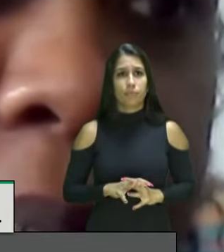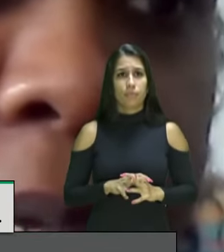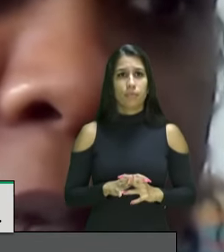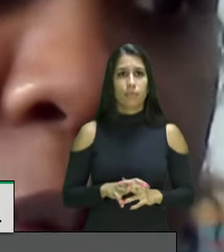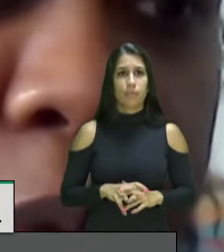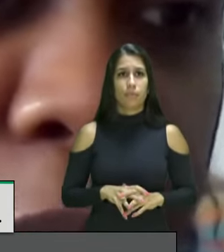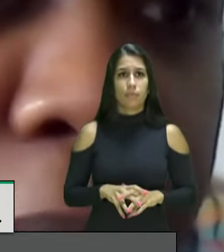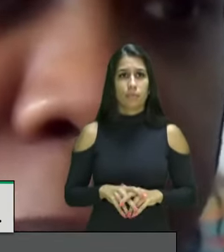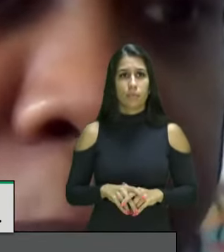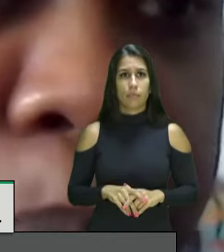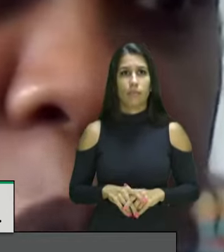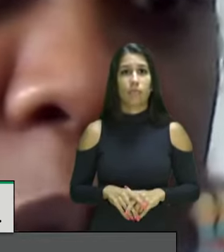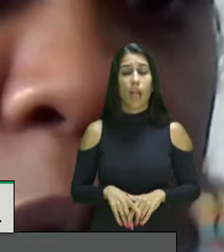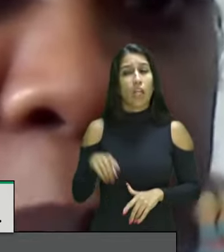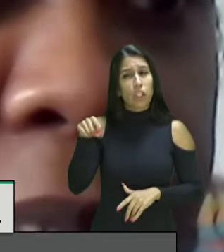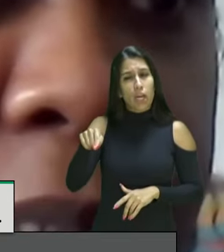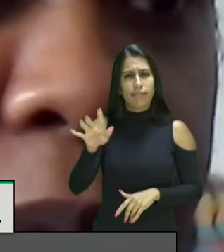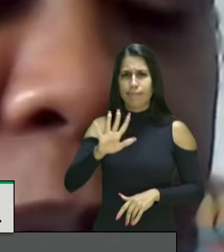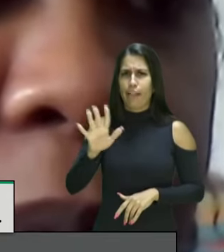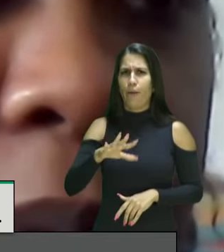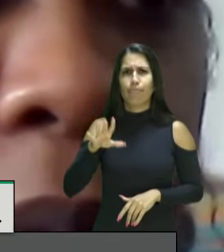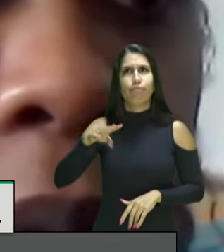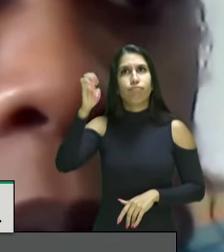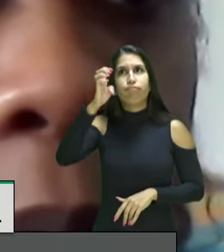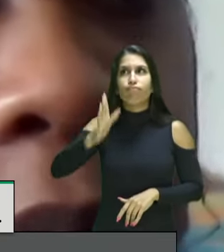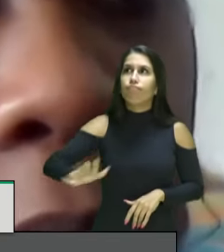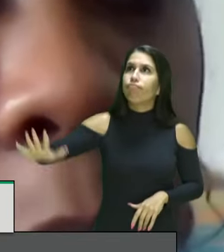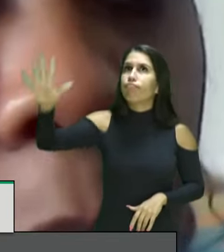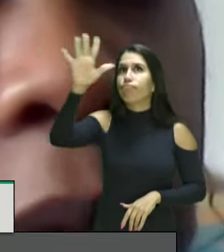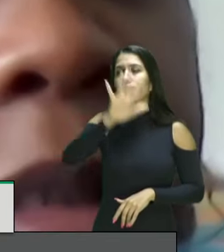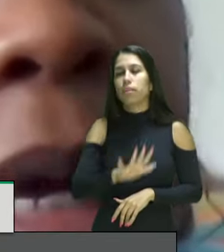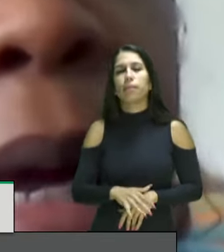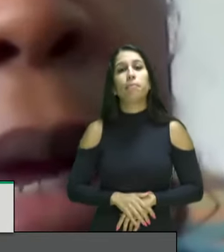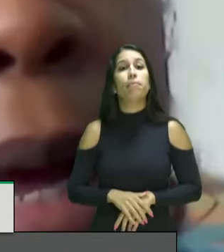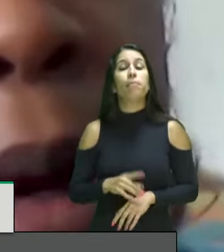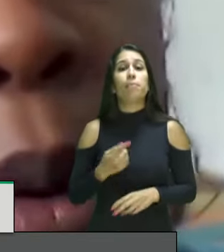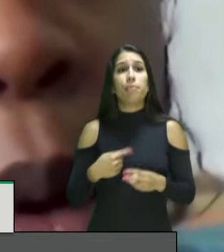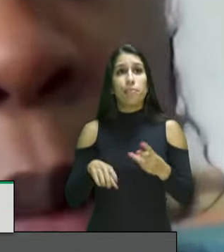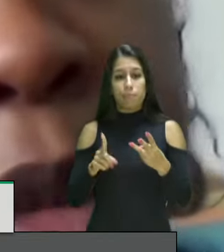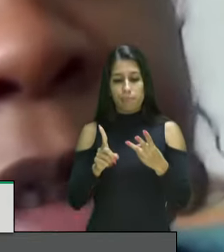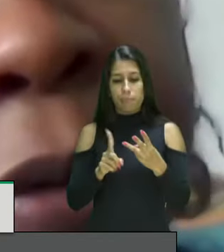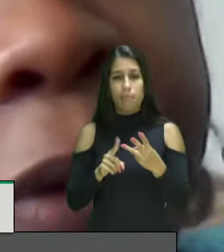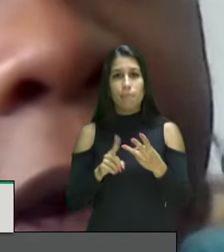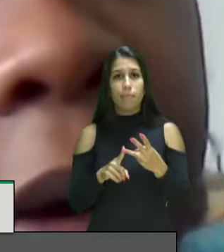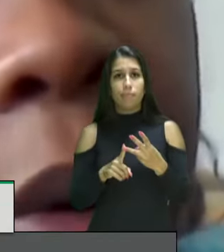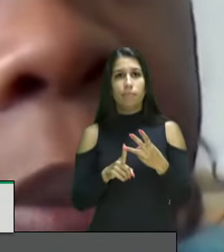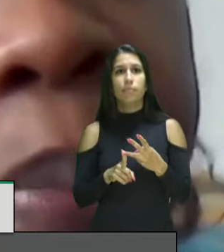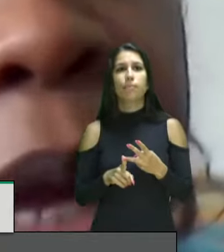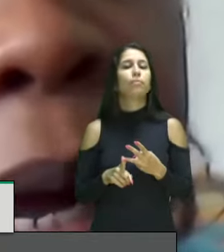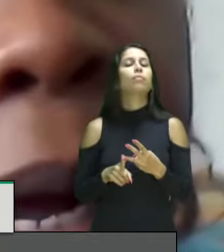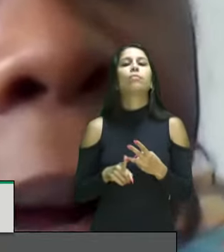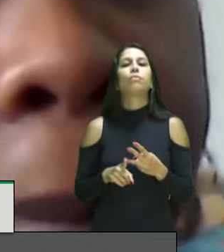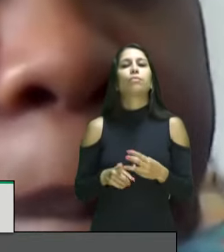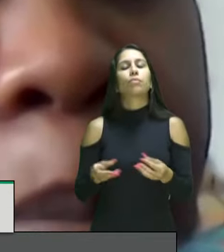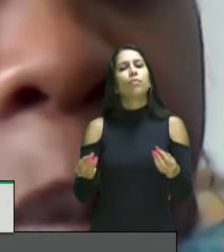Baixada é em todo lugar do Brasil outra coisa é como se vê